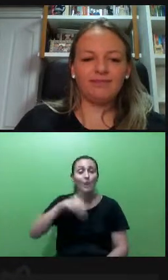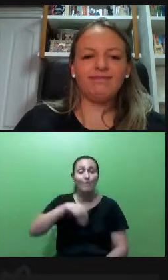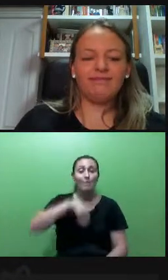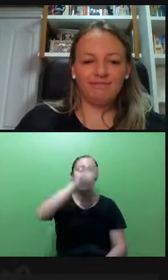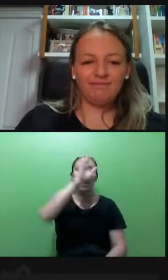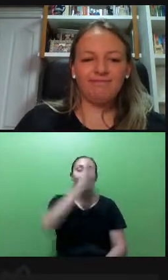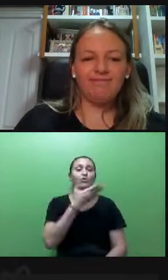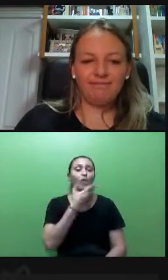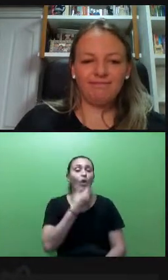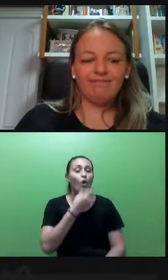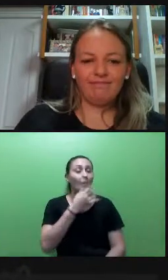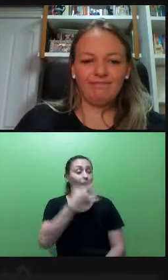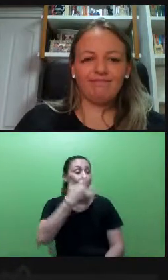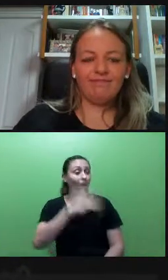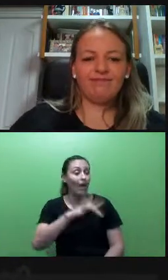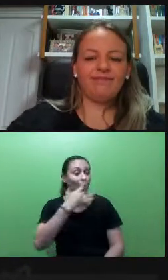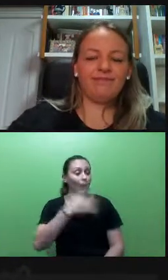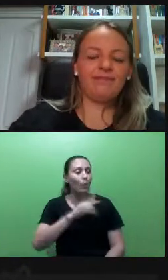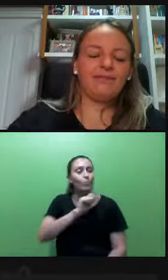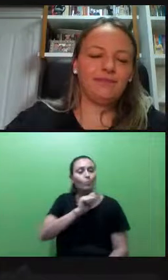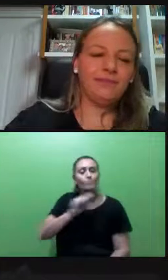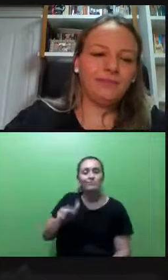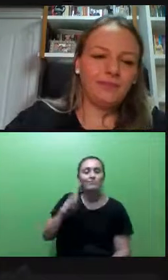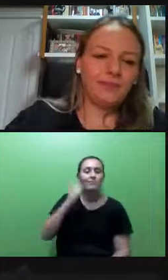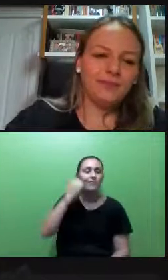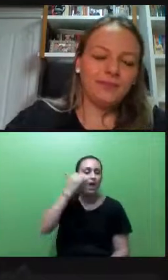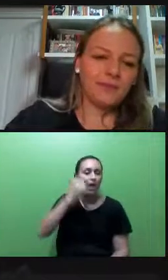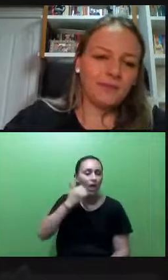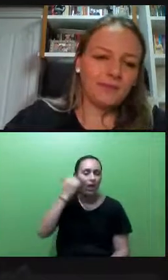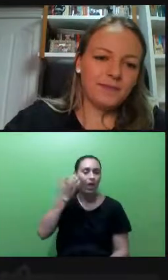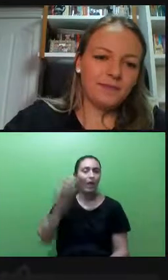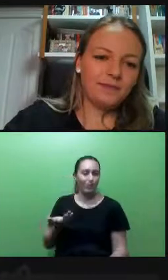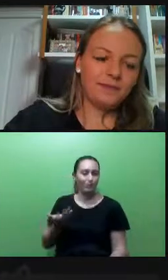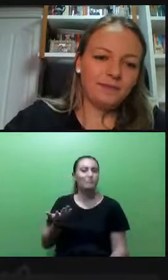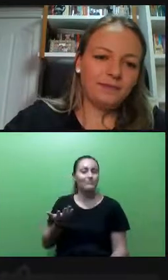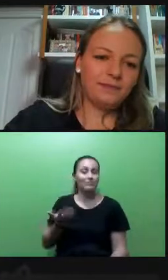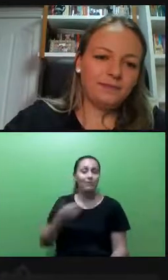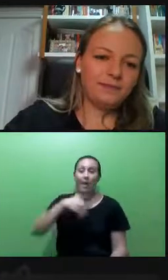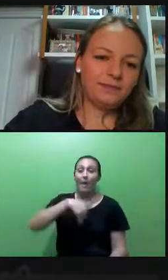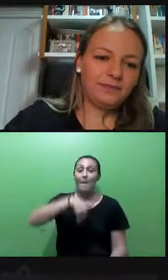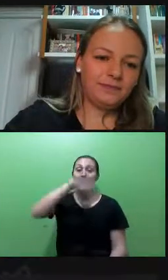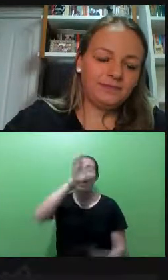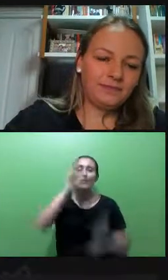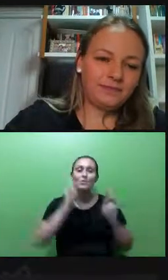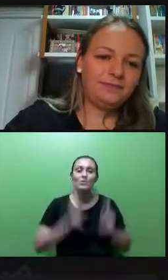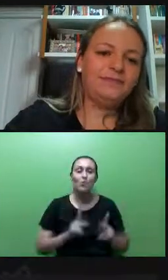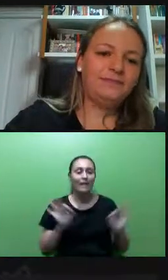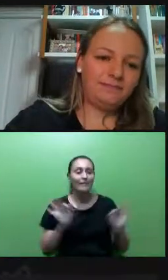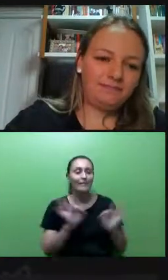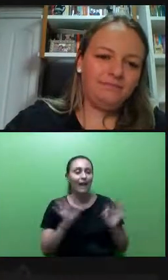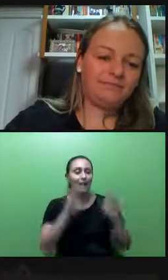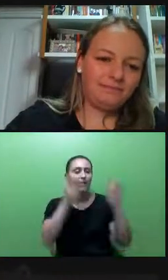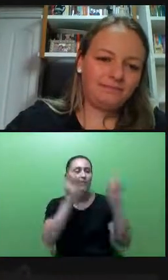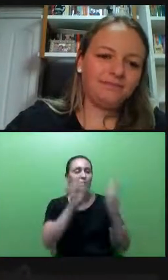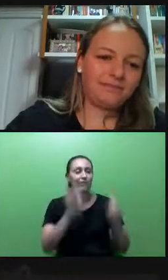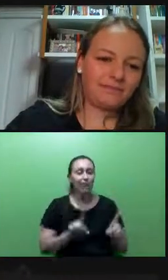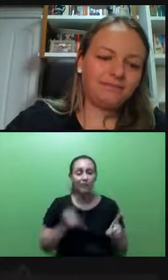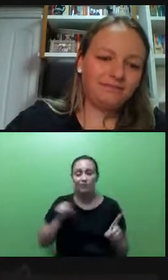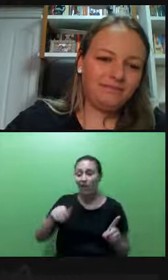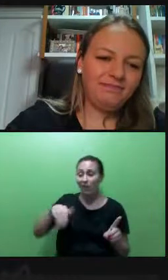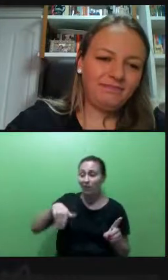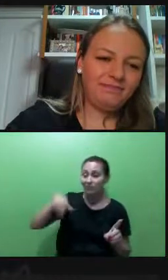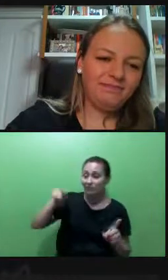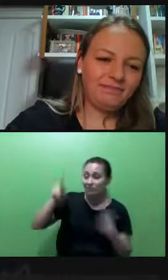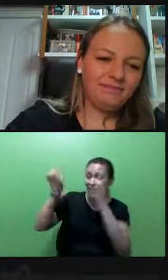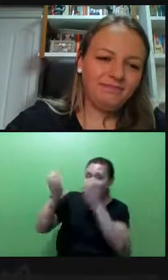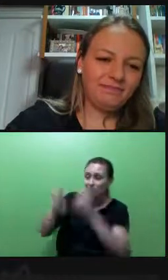de poder do que negros. Muito mais pessoas sem deficiência do que pessoas com deficiência. Muito mais pessoas heterossexuais,